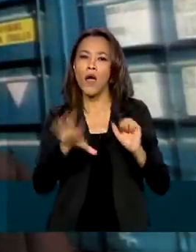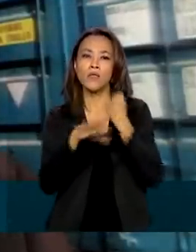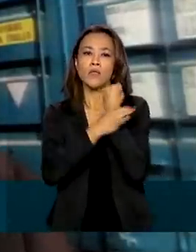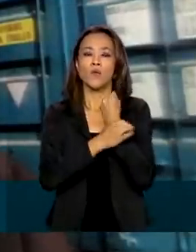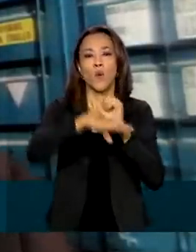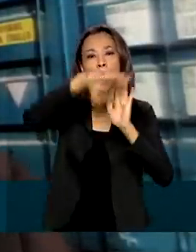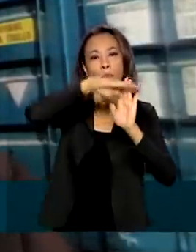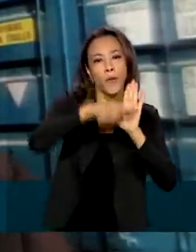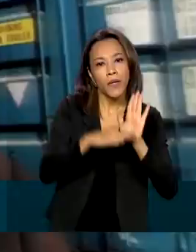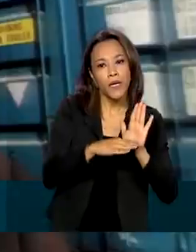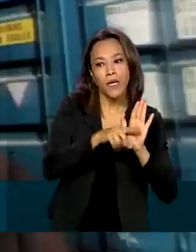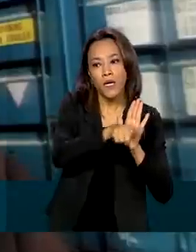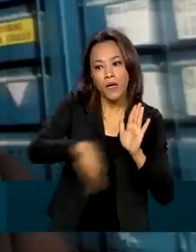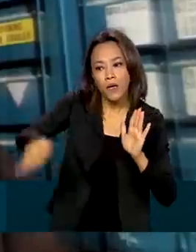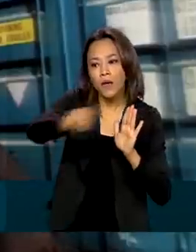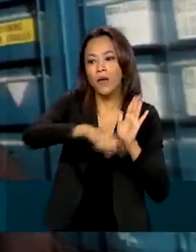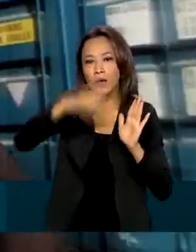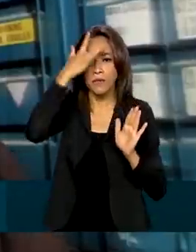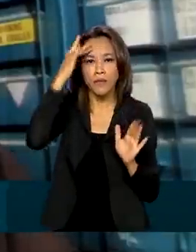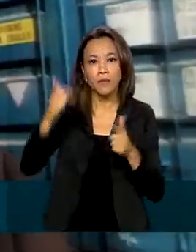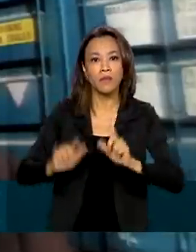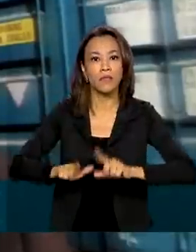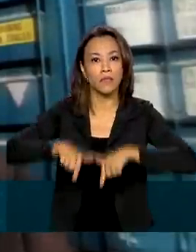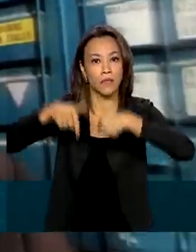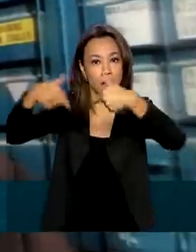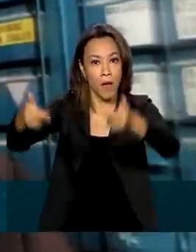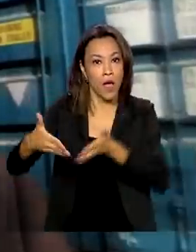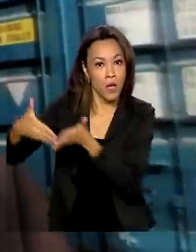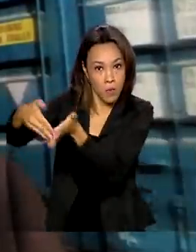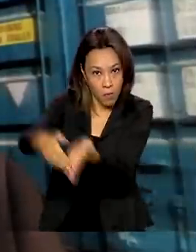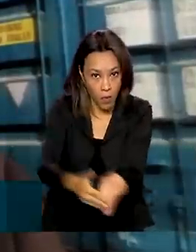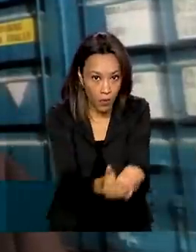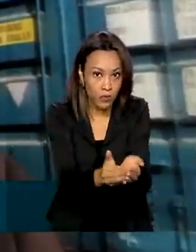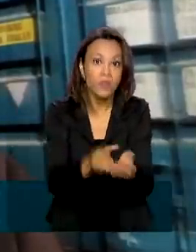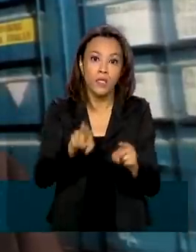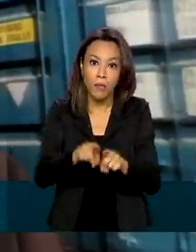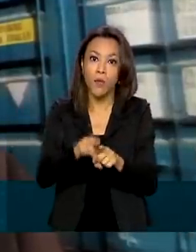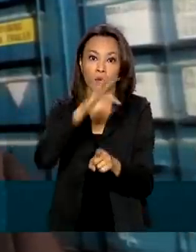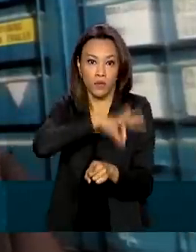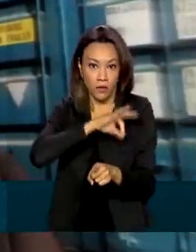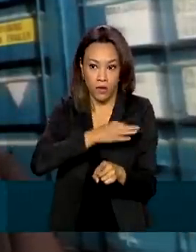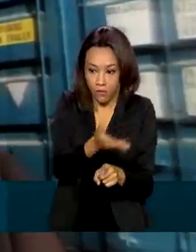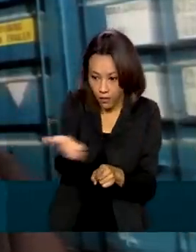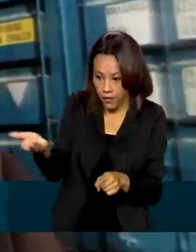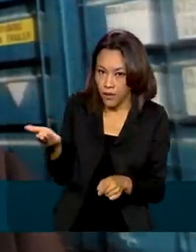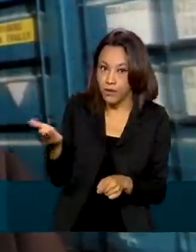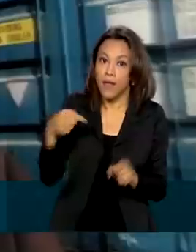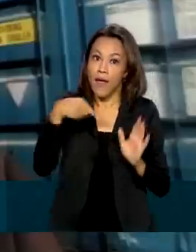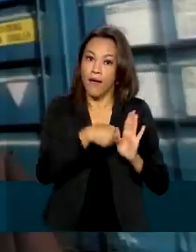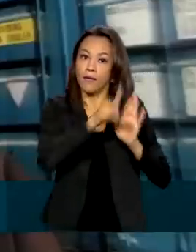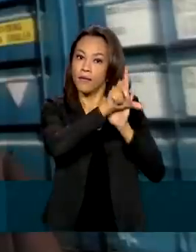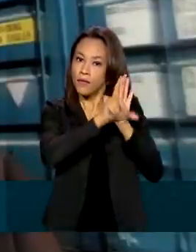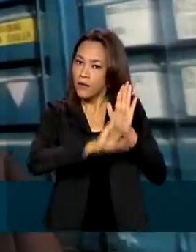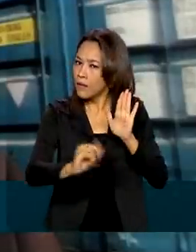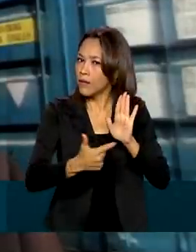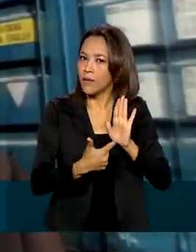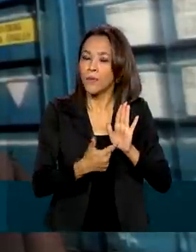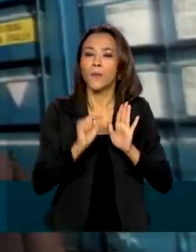trabalhadores em situação de risco, remuneração para esses trabalhadores. Além disso, esta legislação